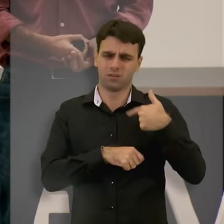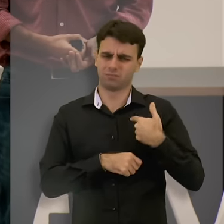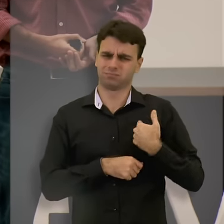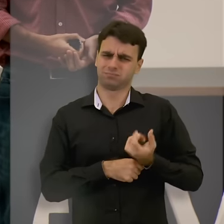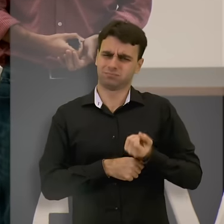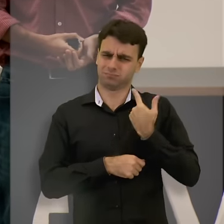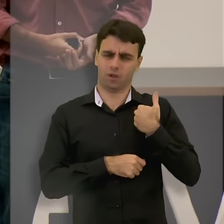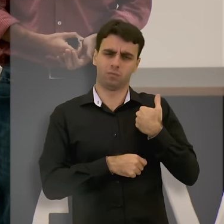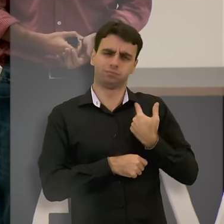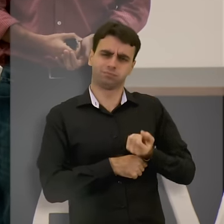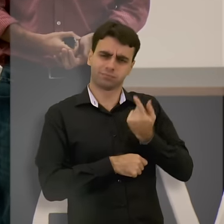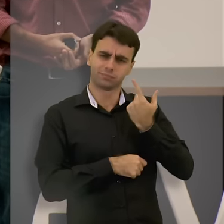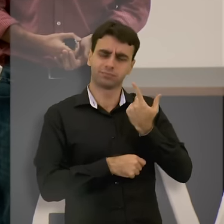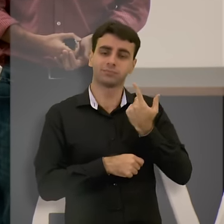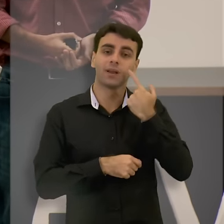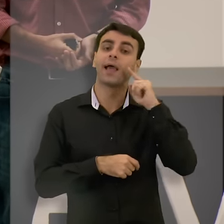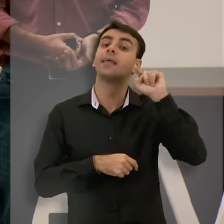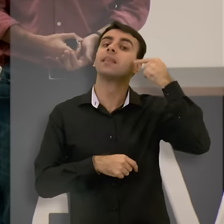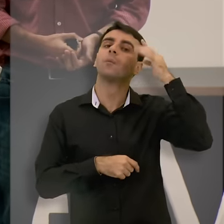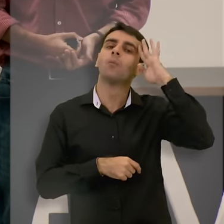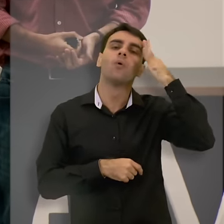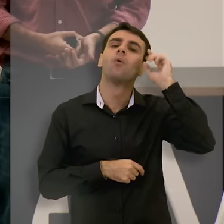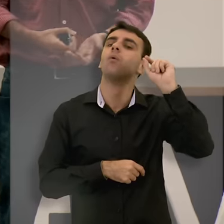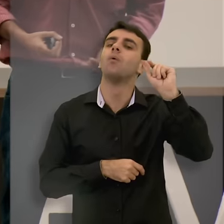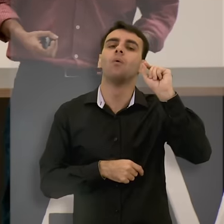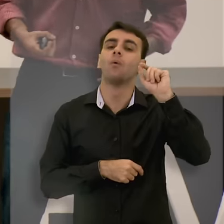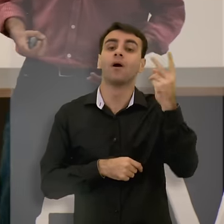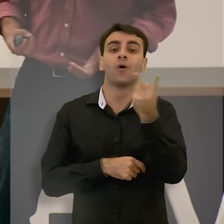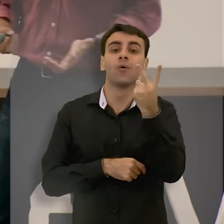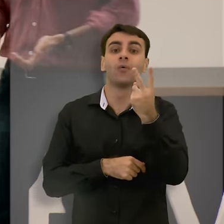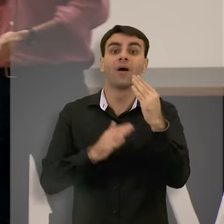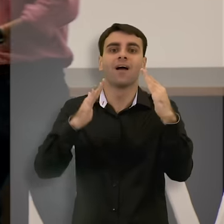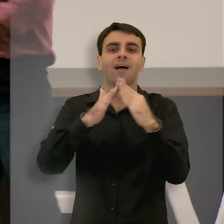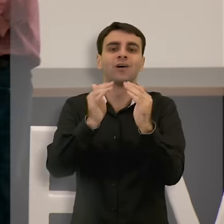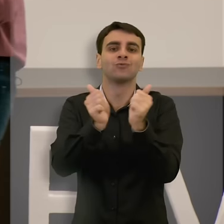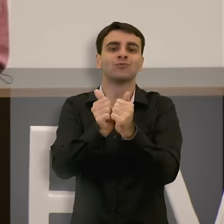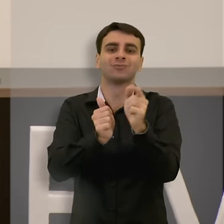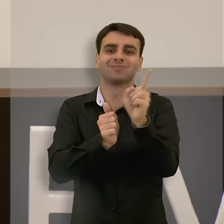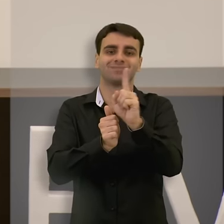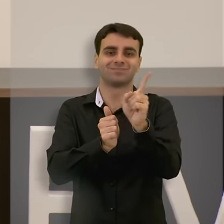achei aquilo estranho, mas eu fui entender melhor. Eles não moravam juntos.